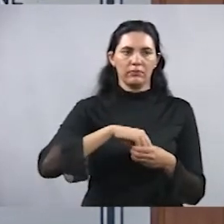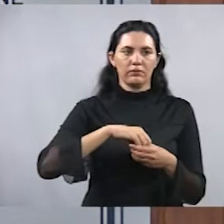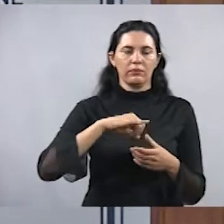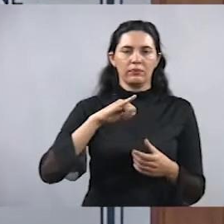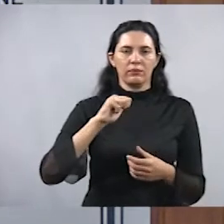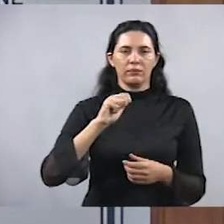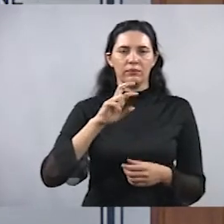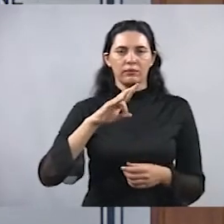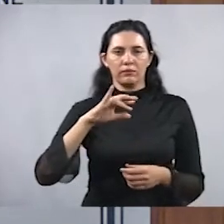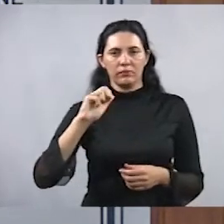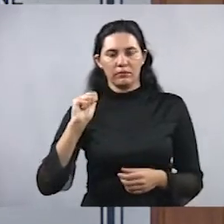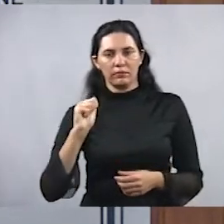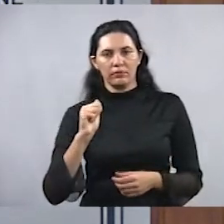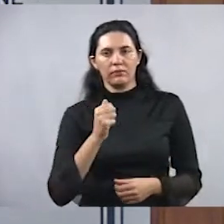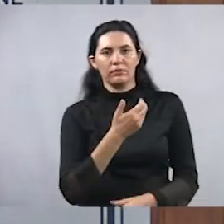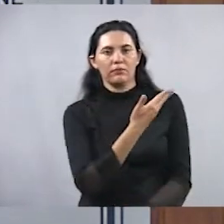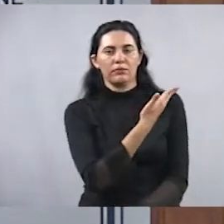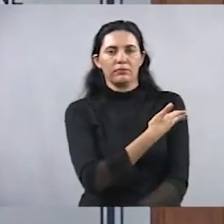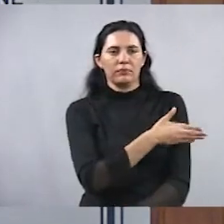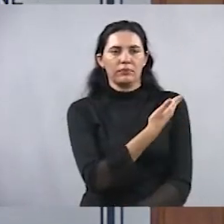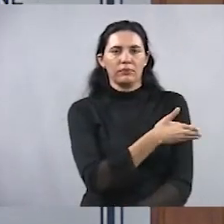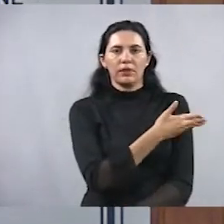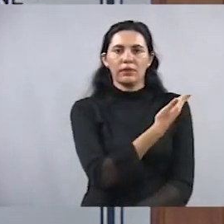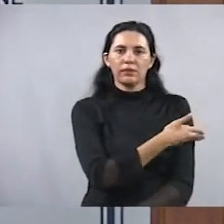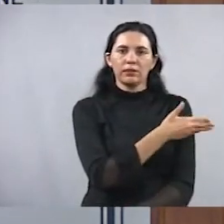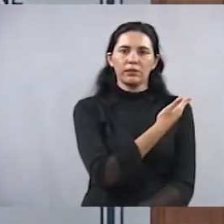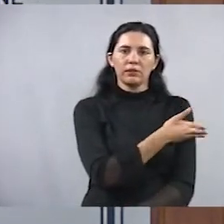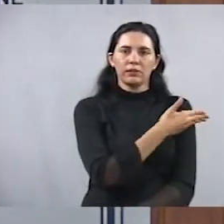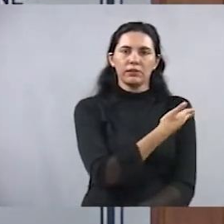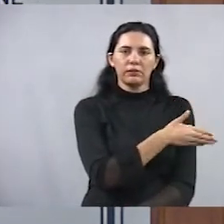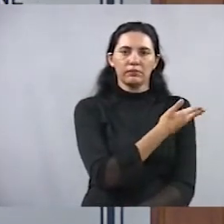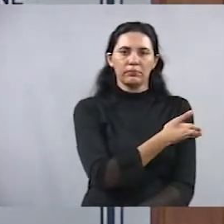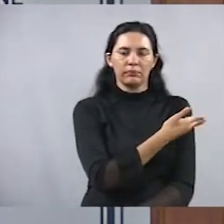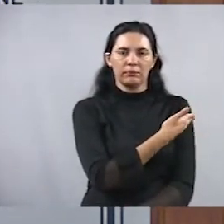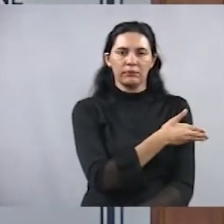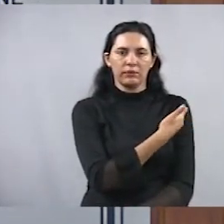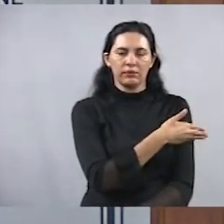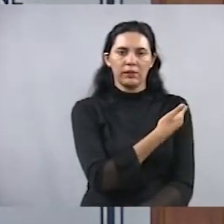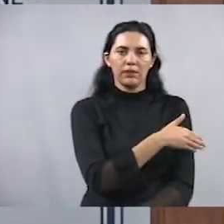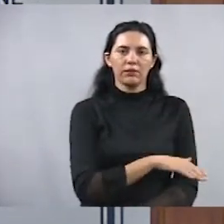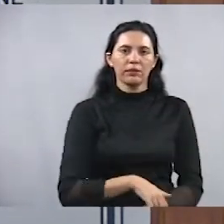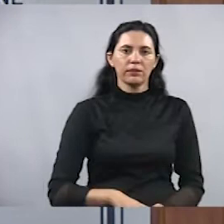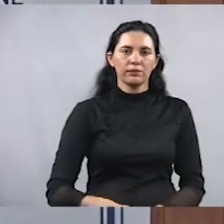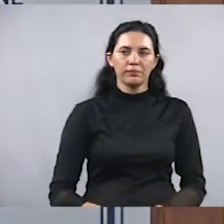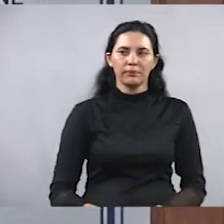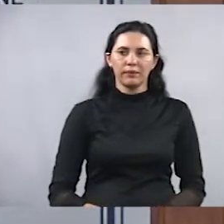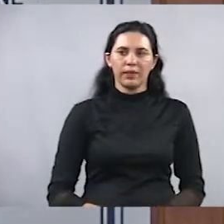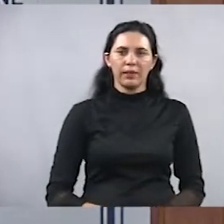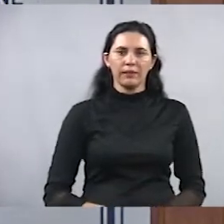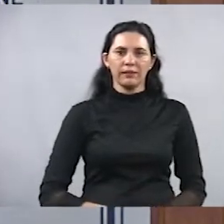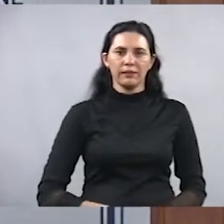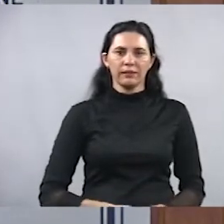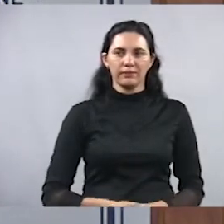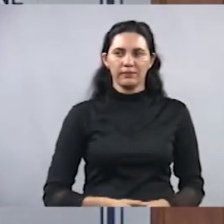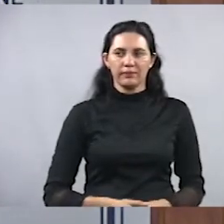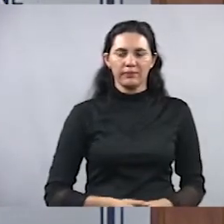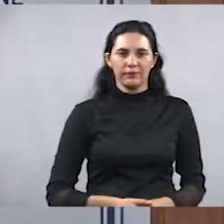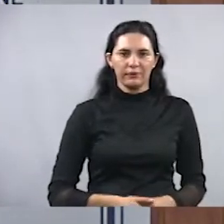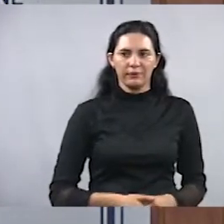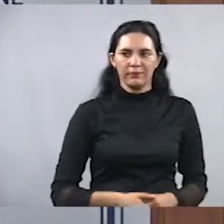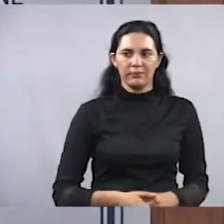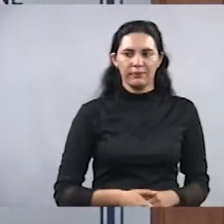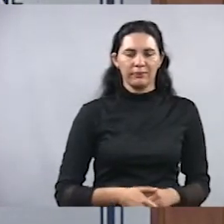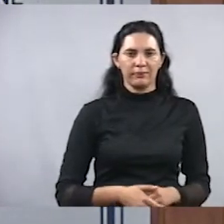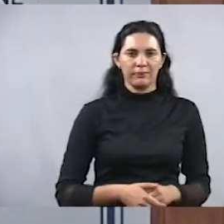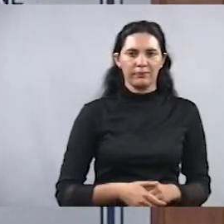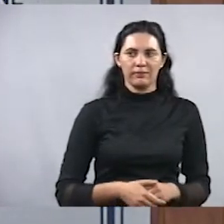preparando para treinar taekwondo. E eu me lembro desse dia, Foderício, que o Nelson veio contar